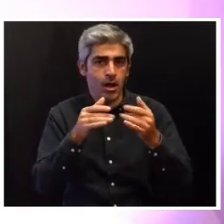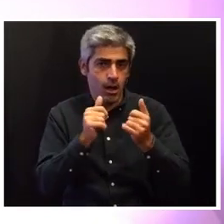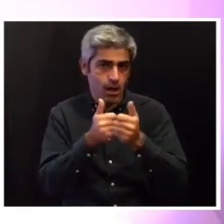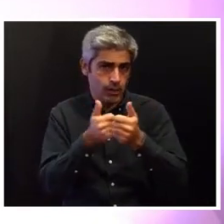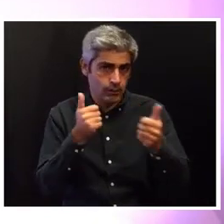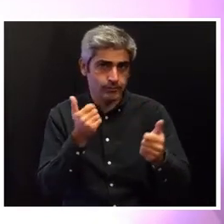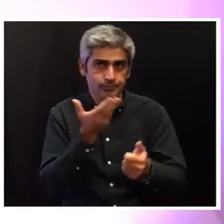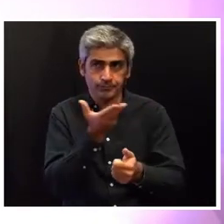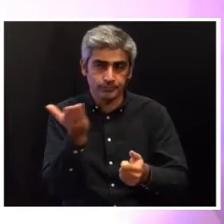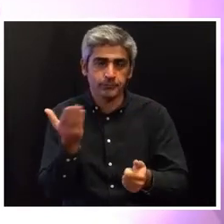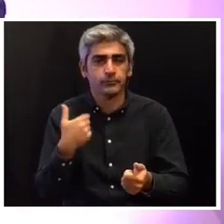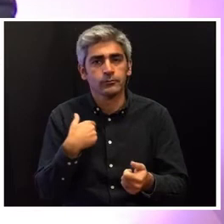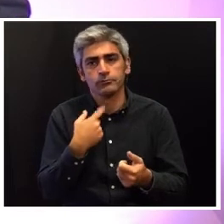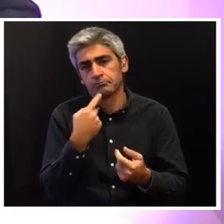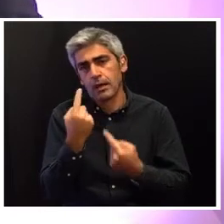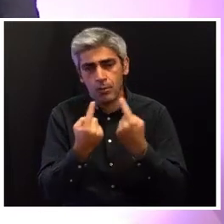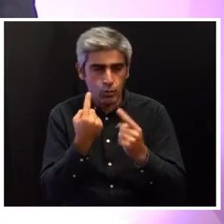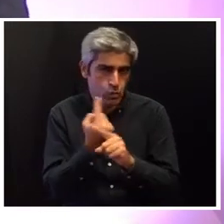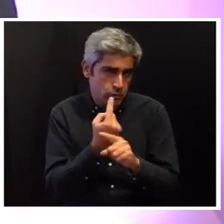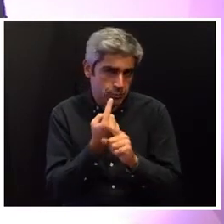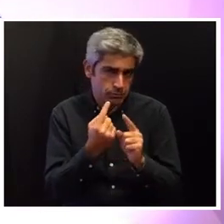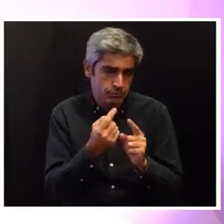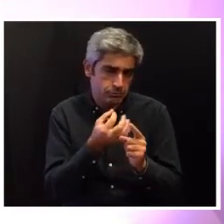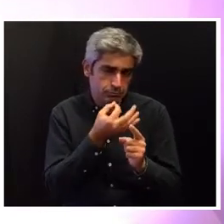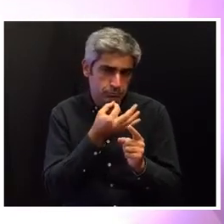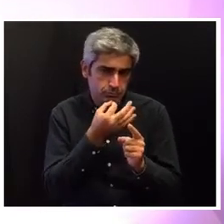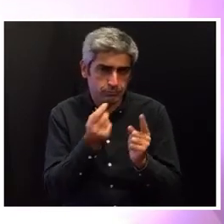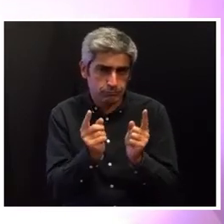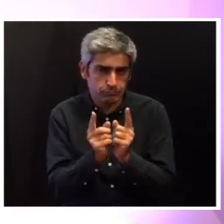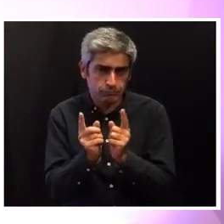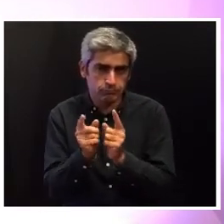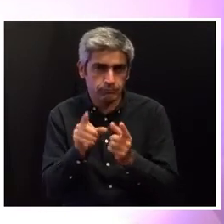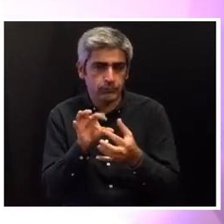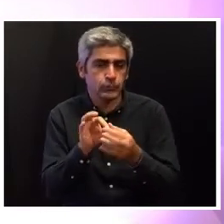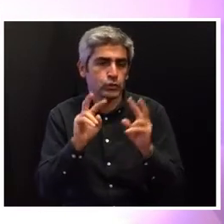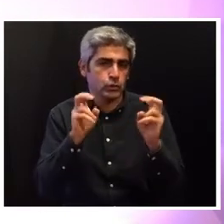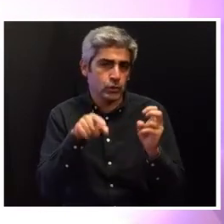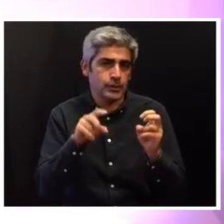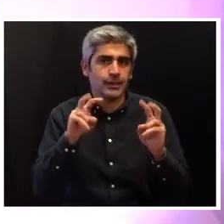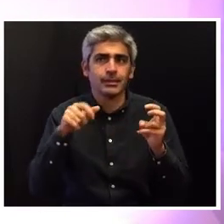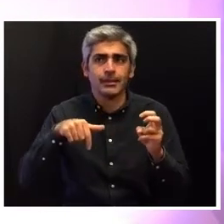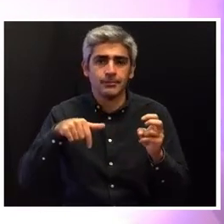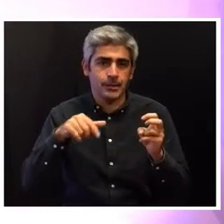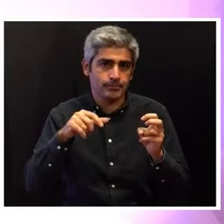Irei preferir aqui algumas palavras sobre o tema